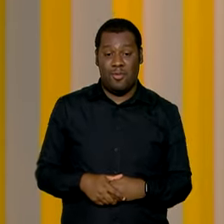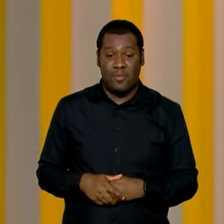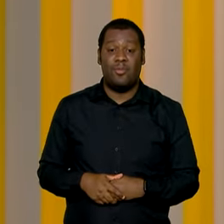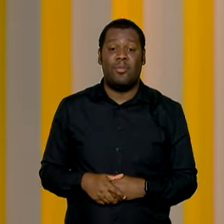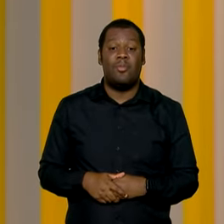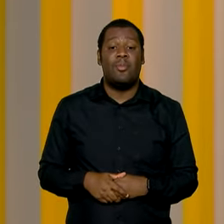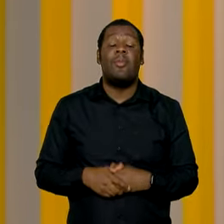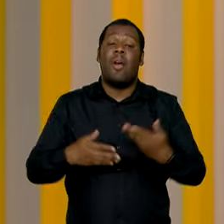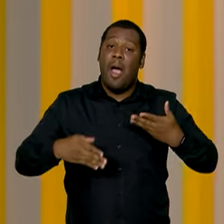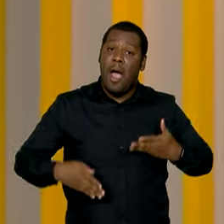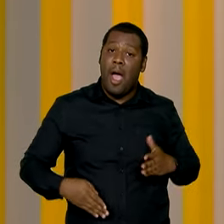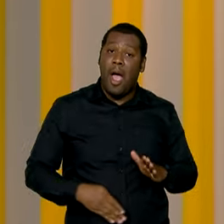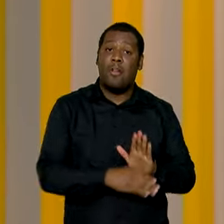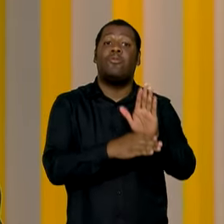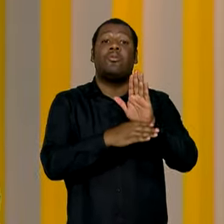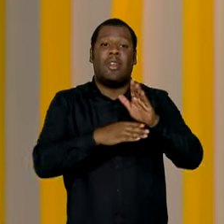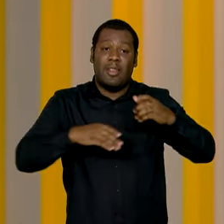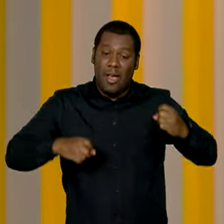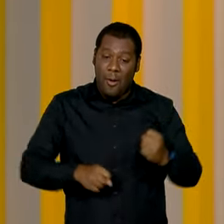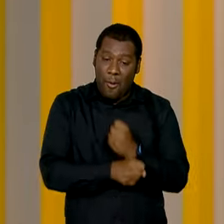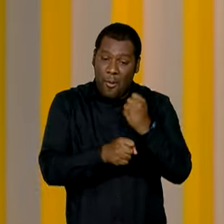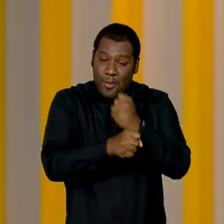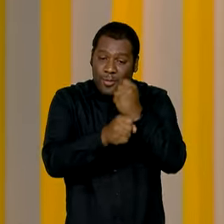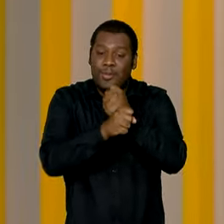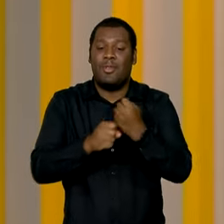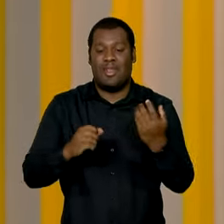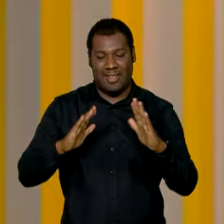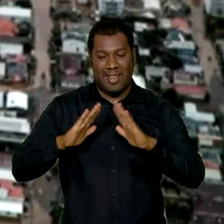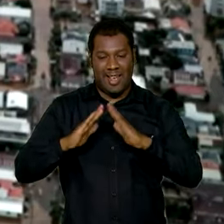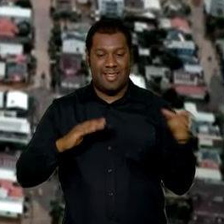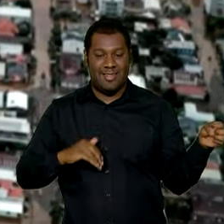utilizada para ajudar na reconstrução das moradias.